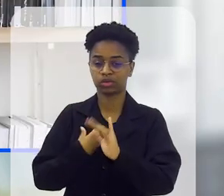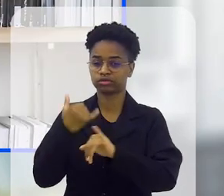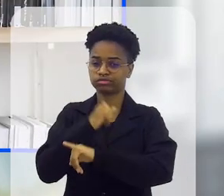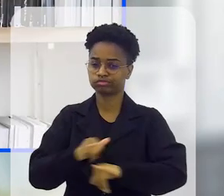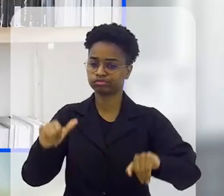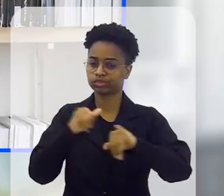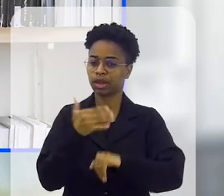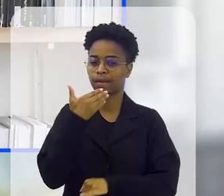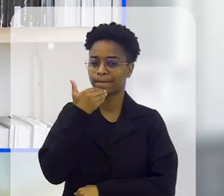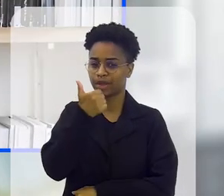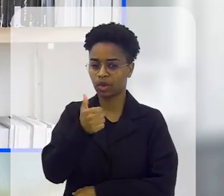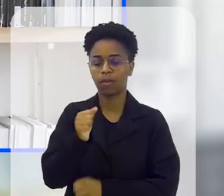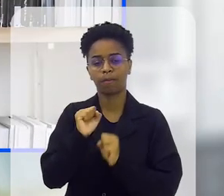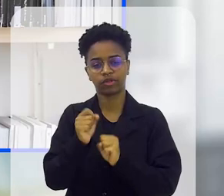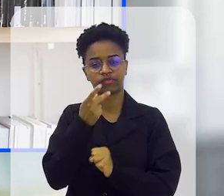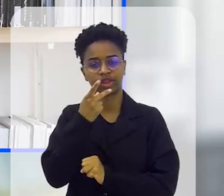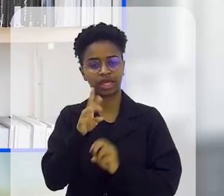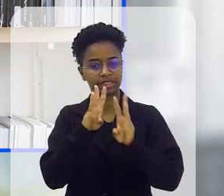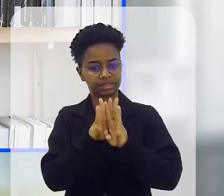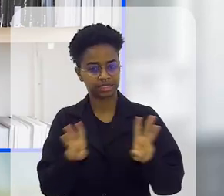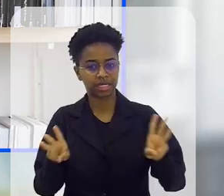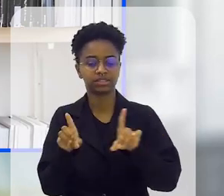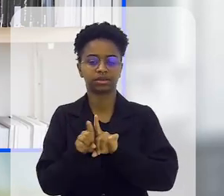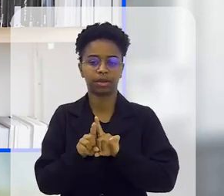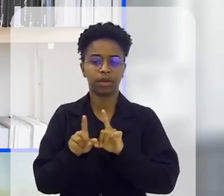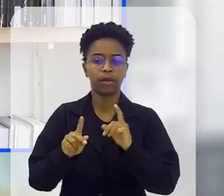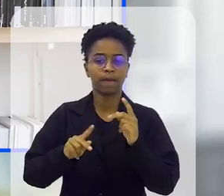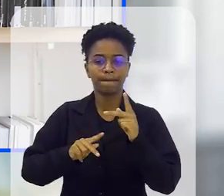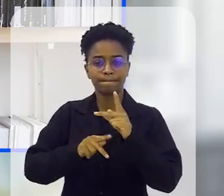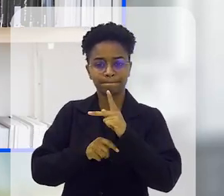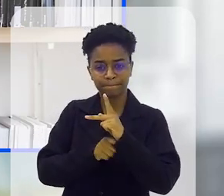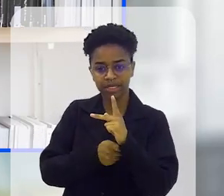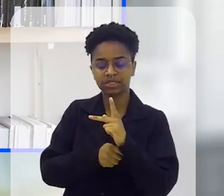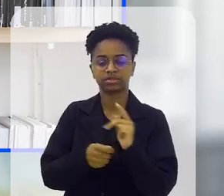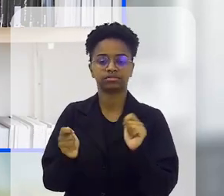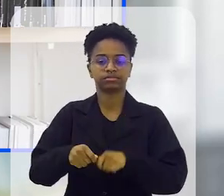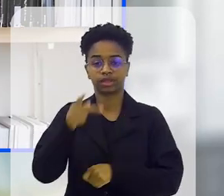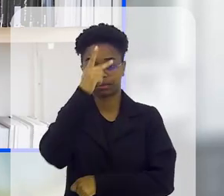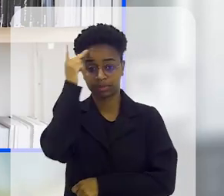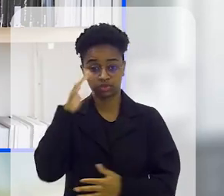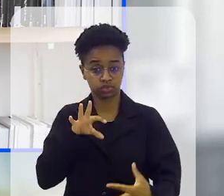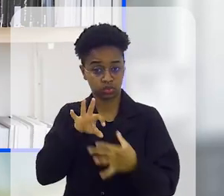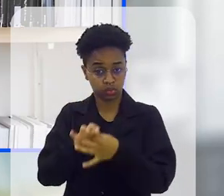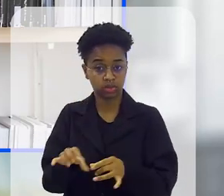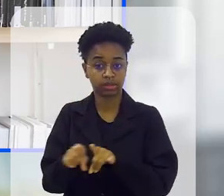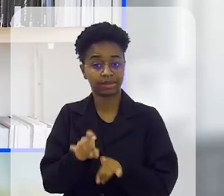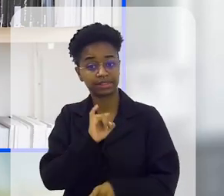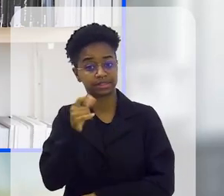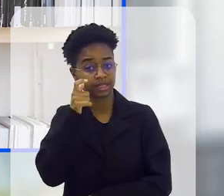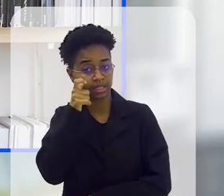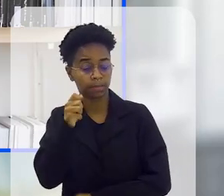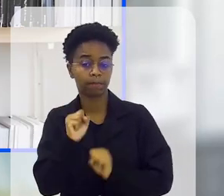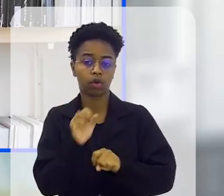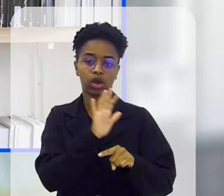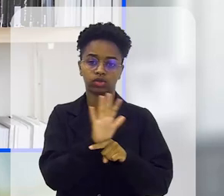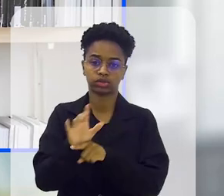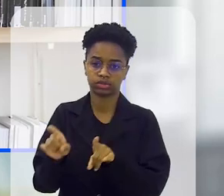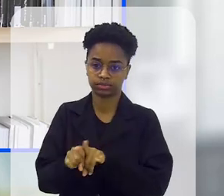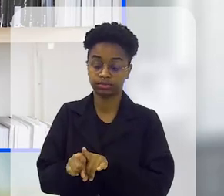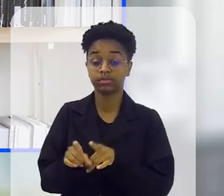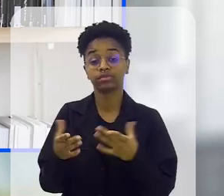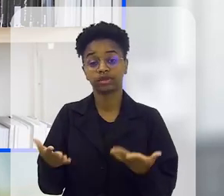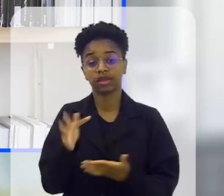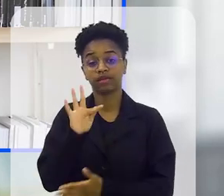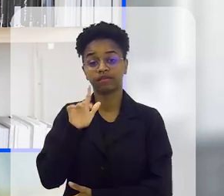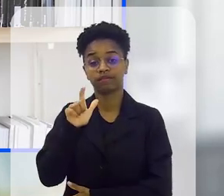divulga melhor aí, você fala o site direitinho, a chave Pix, para quem está acompanhando a gente poder se associar e se interessar, poder contribuir também.